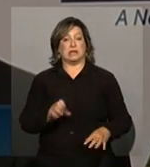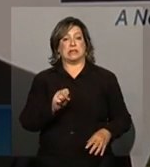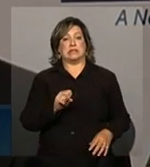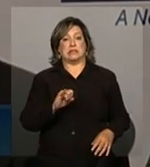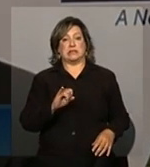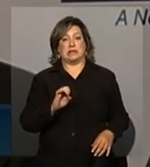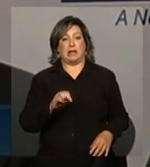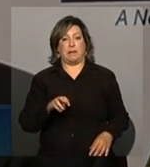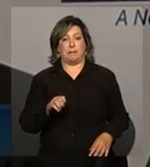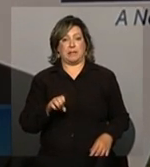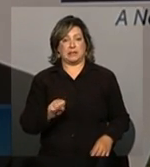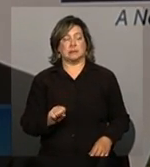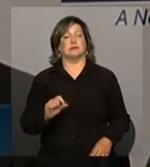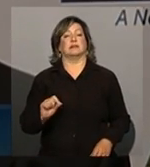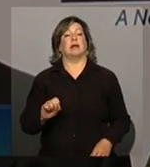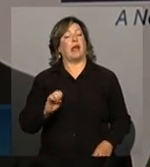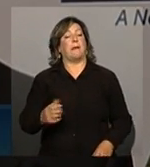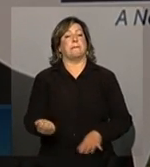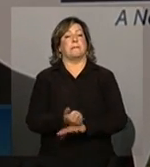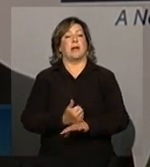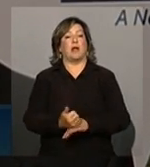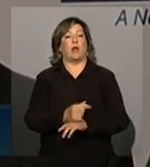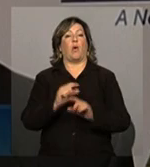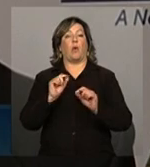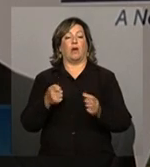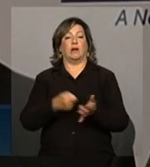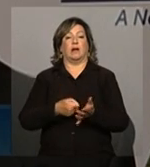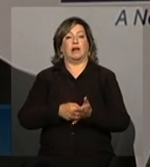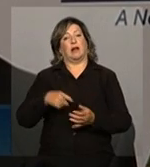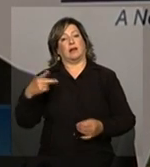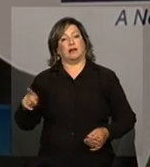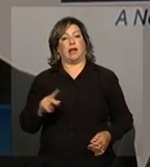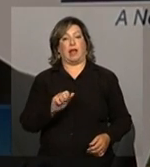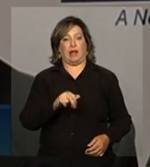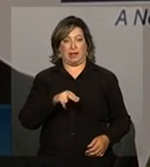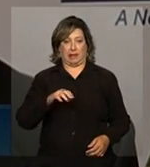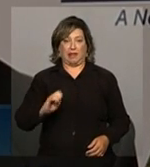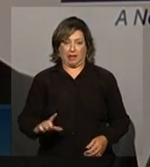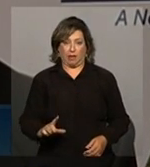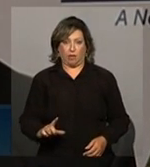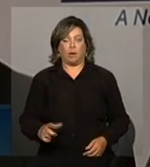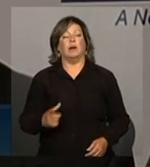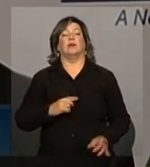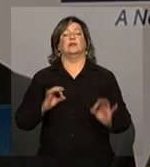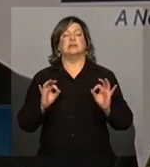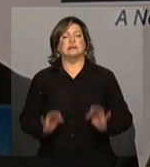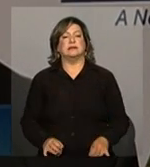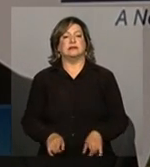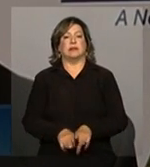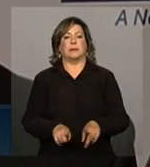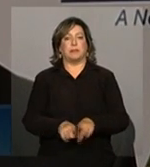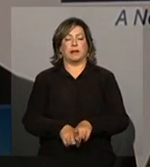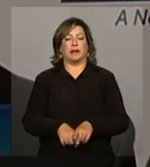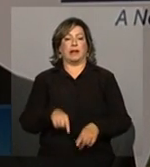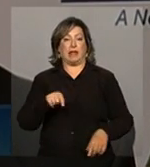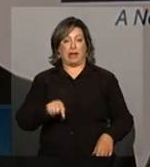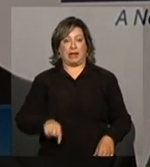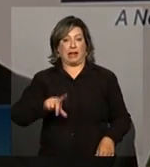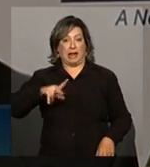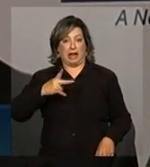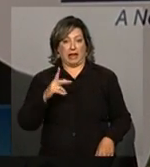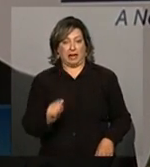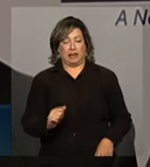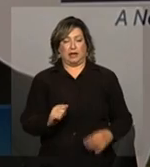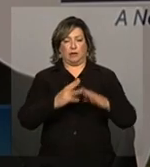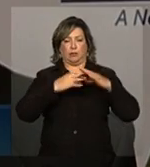melhor do que a exigida pela Nel. E temos certeza também que a performance dessa linha de transmissão